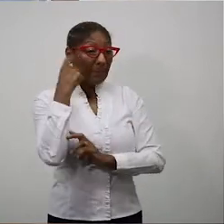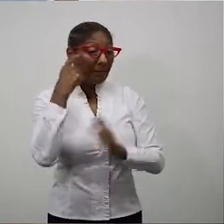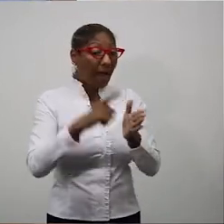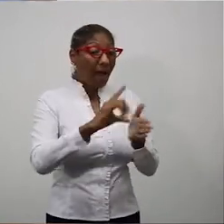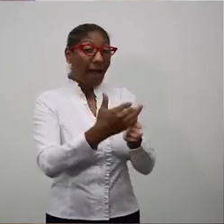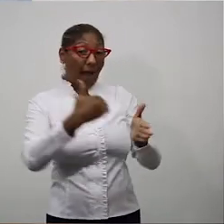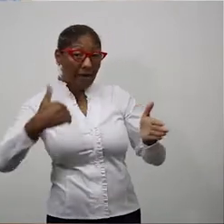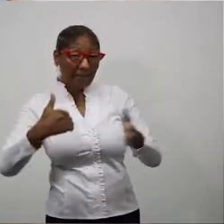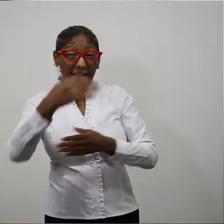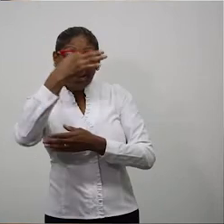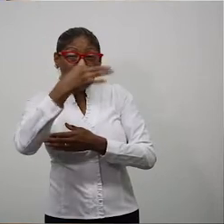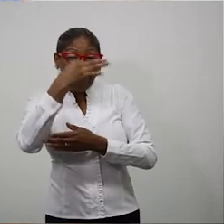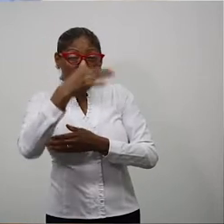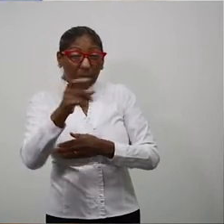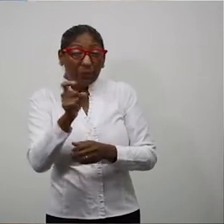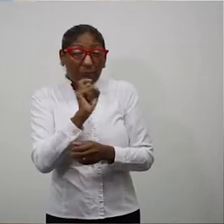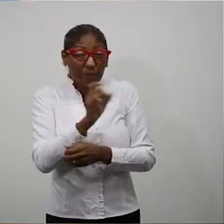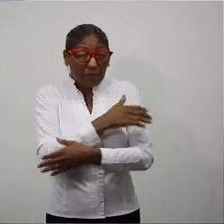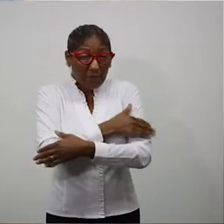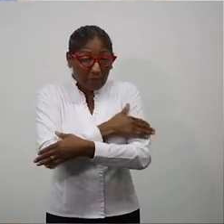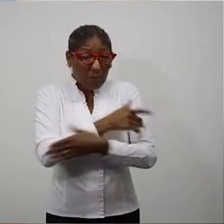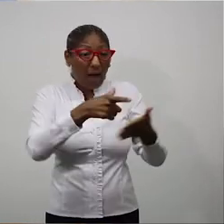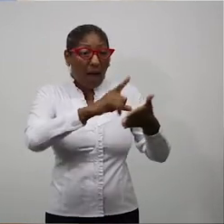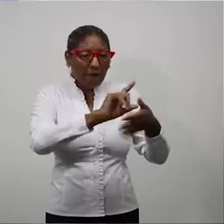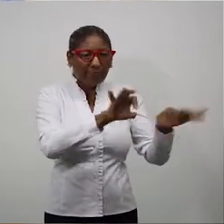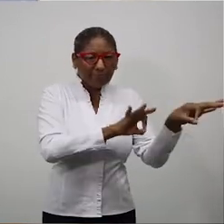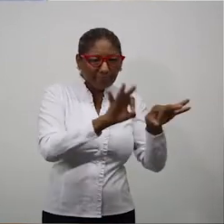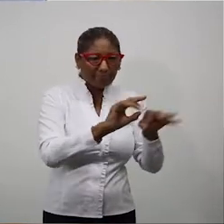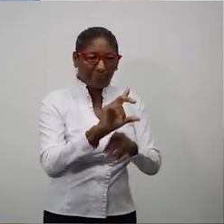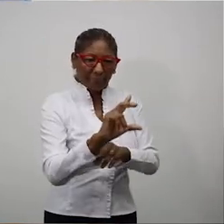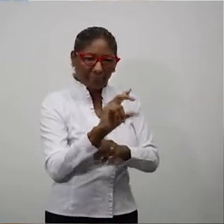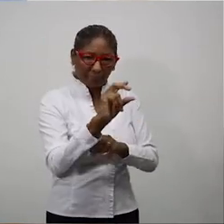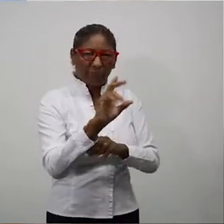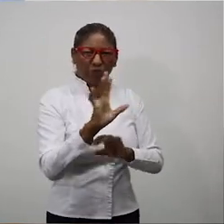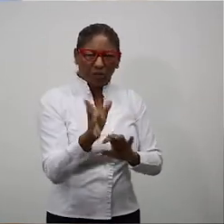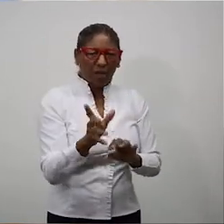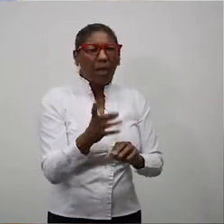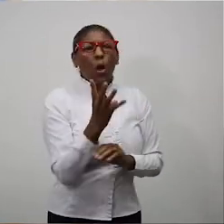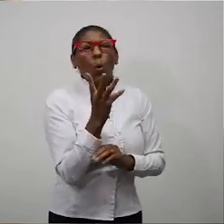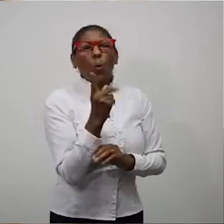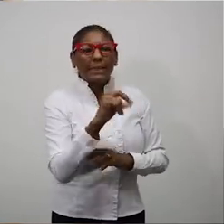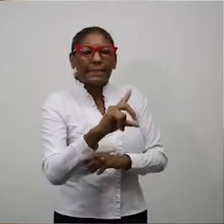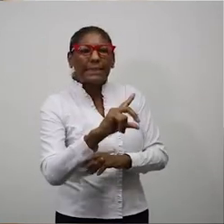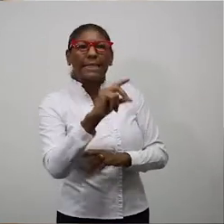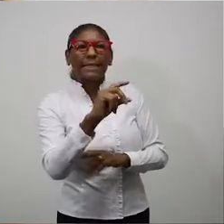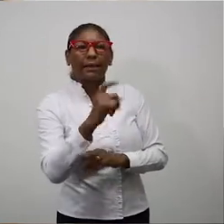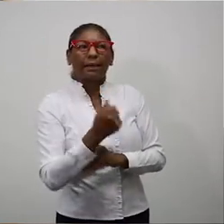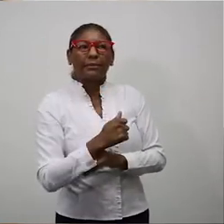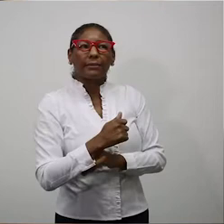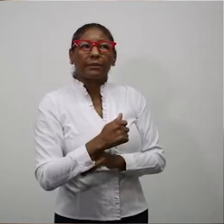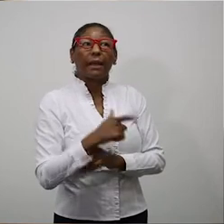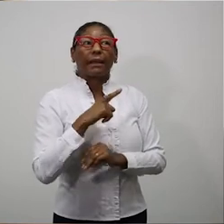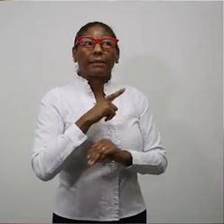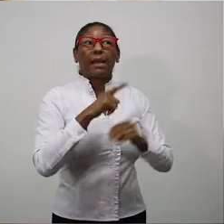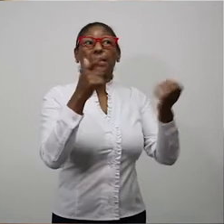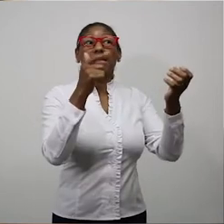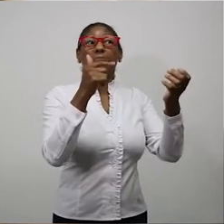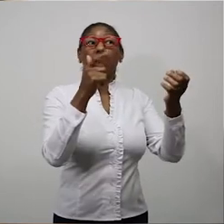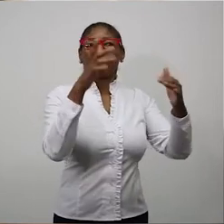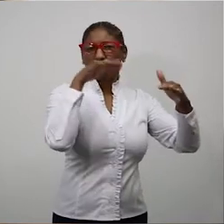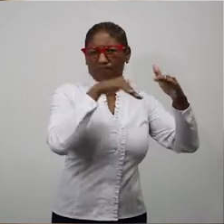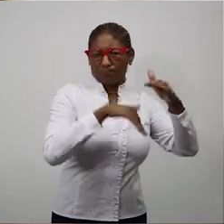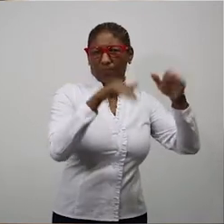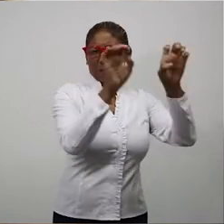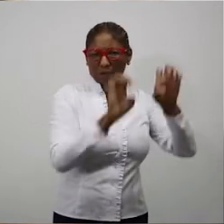à campanha da gripe, da vacinação contra a gripe, o Estado já dispõe de quantas seringas hoje? Em estoque,